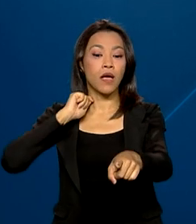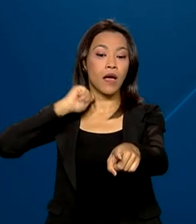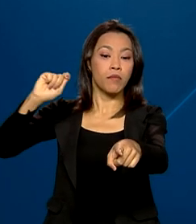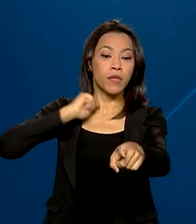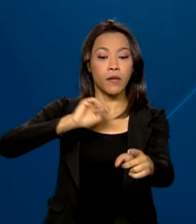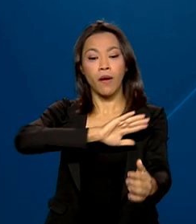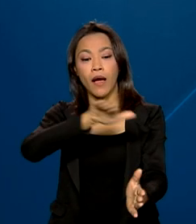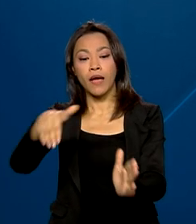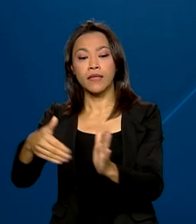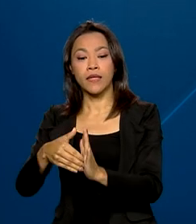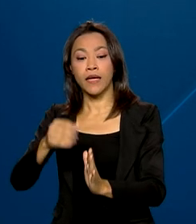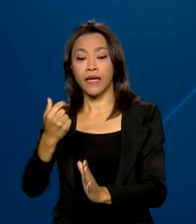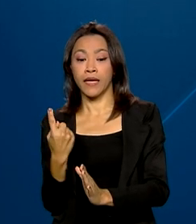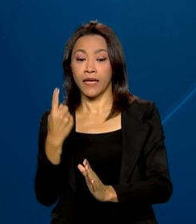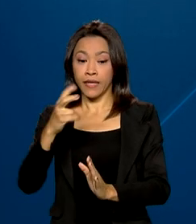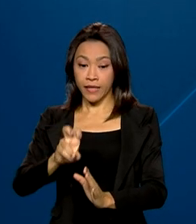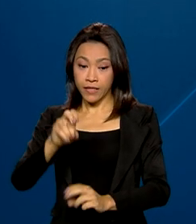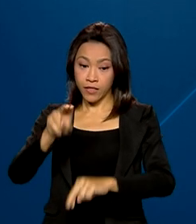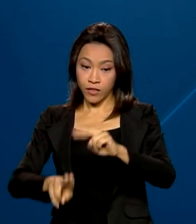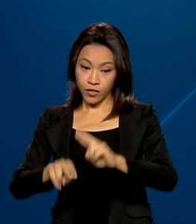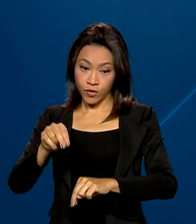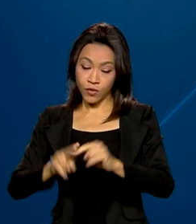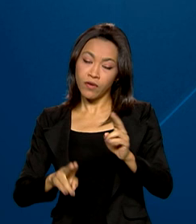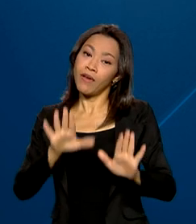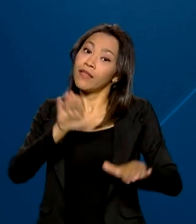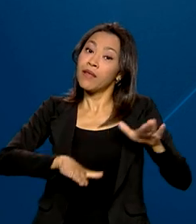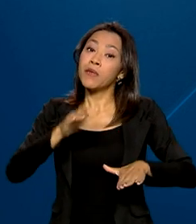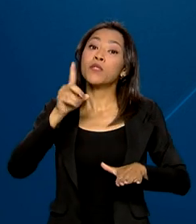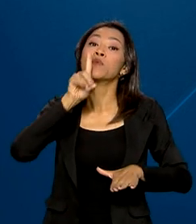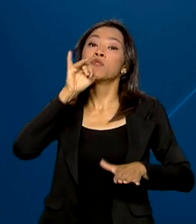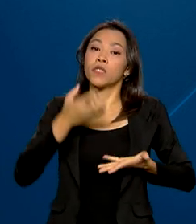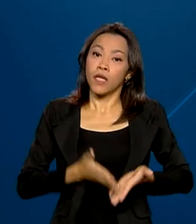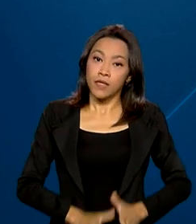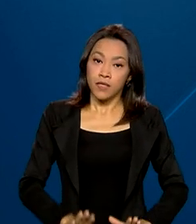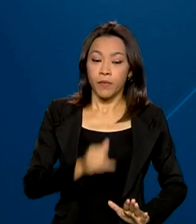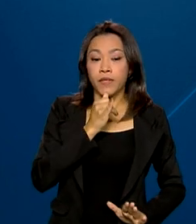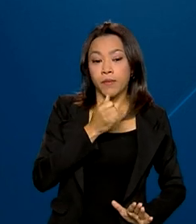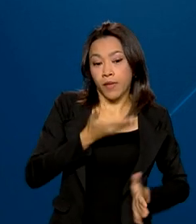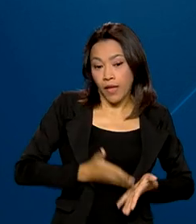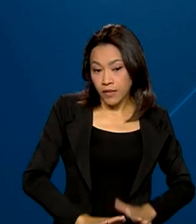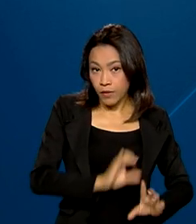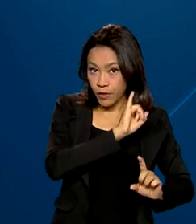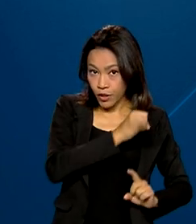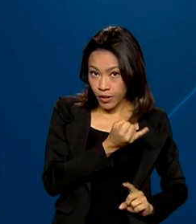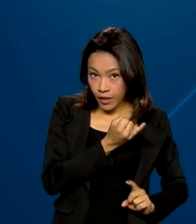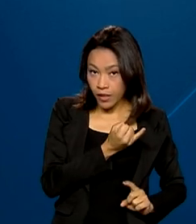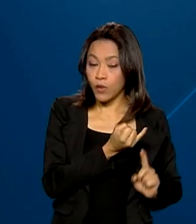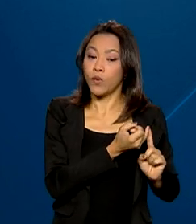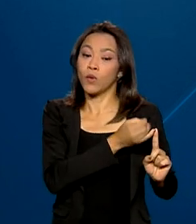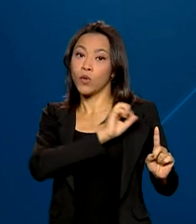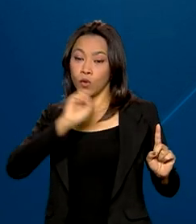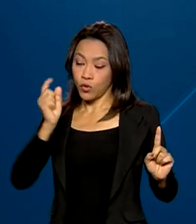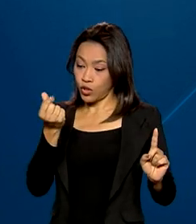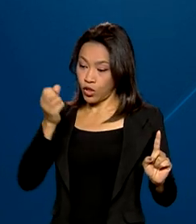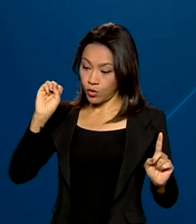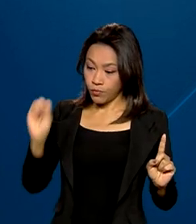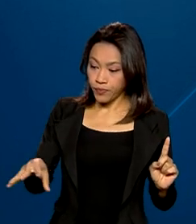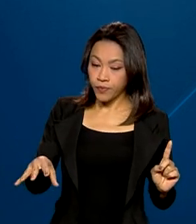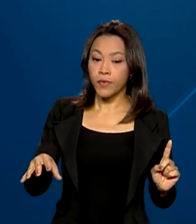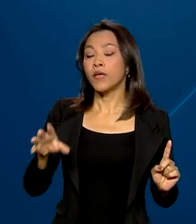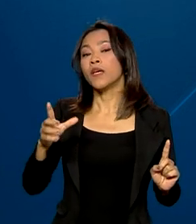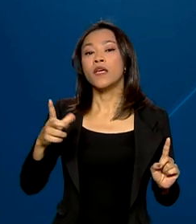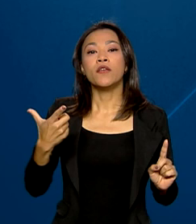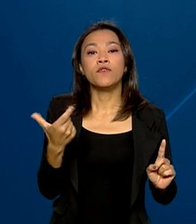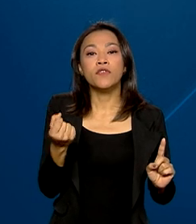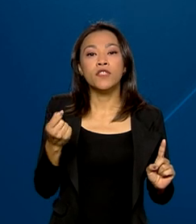15 de junho, de acordo com o mês de nascimento. Por exemplo, quem nasceu em janeiro terá o dinheiro disponibilizado em 20 de